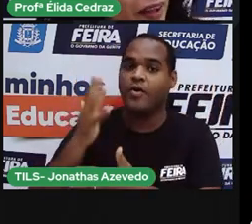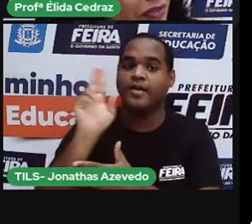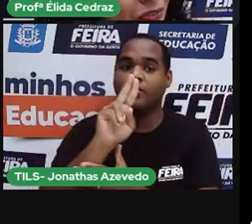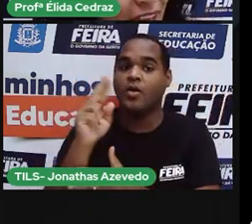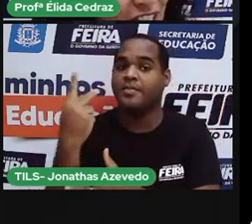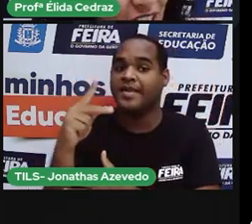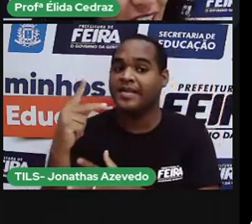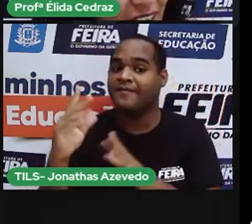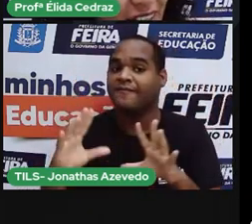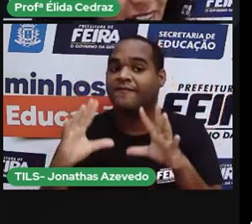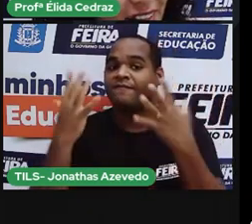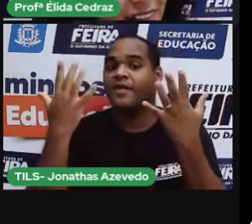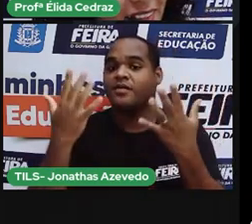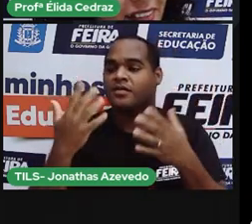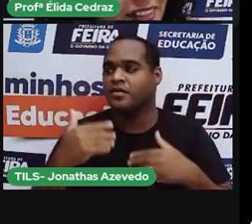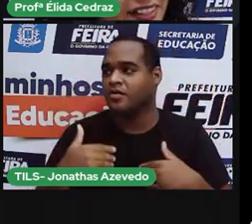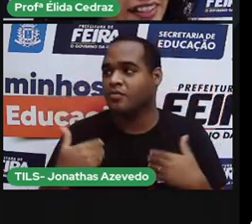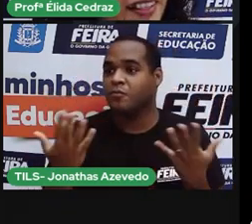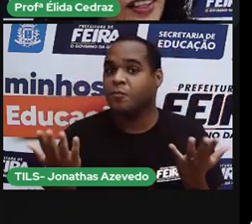nome da festa?